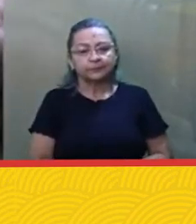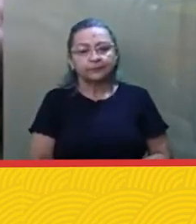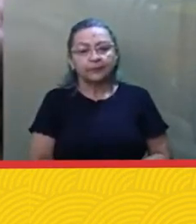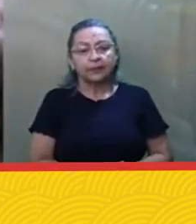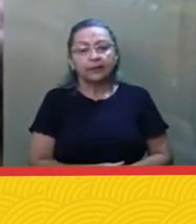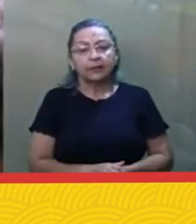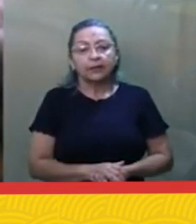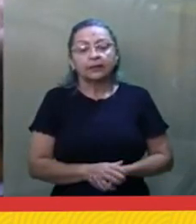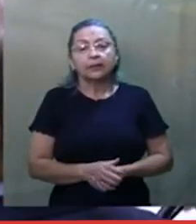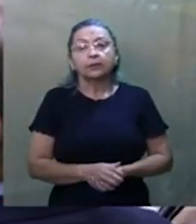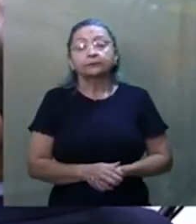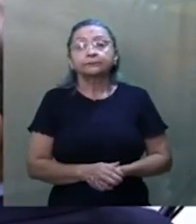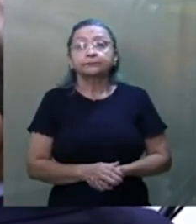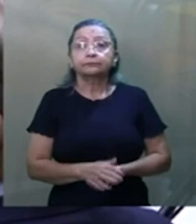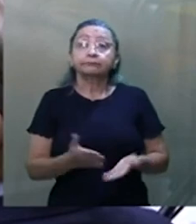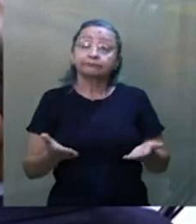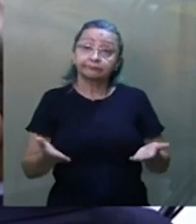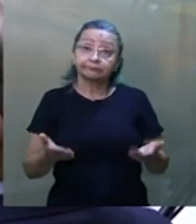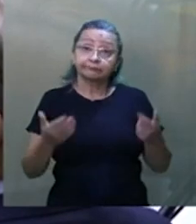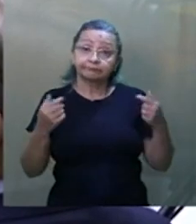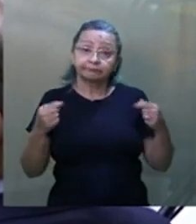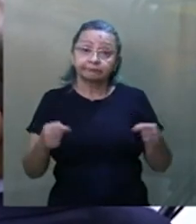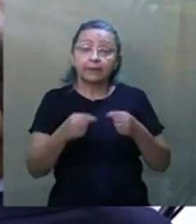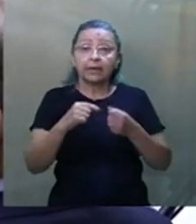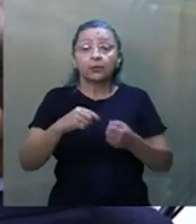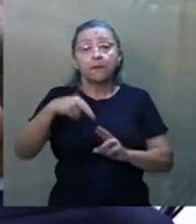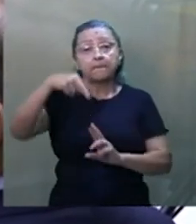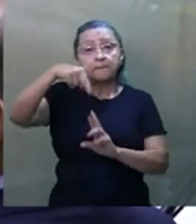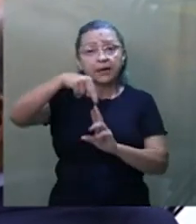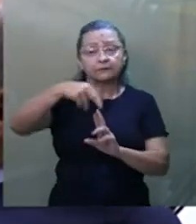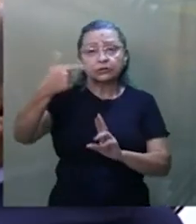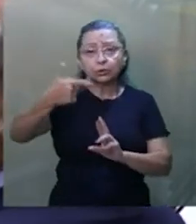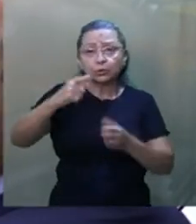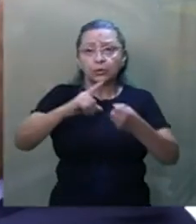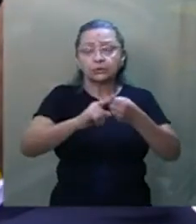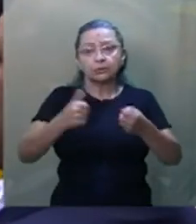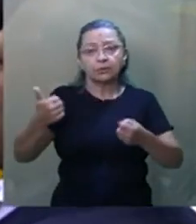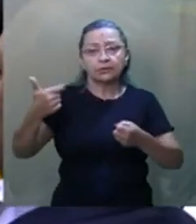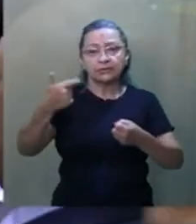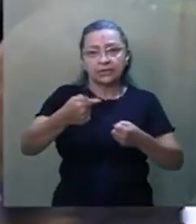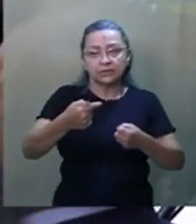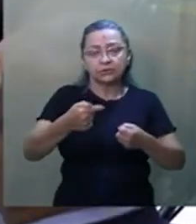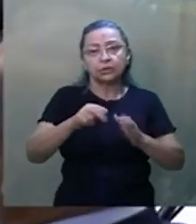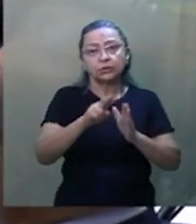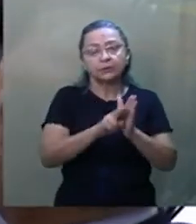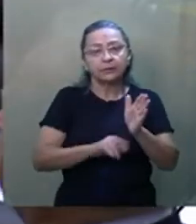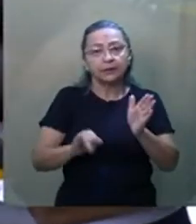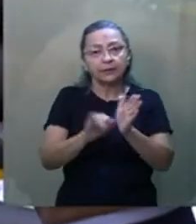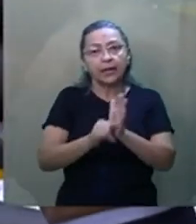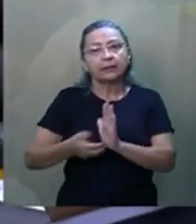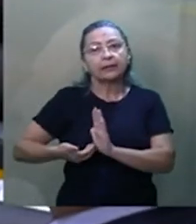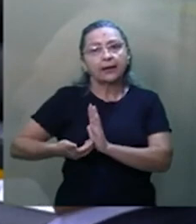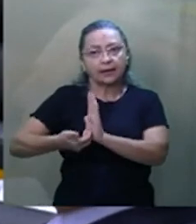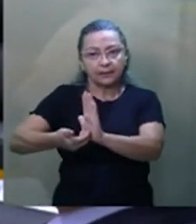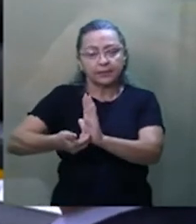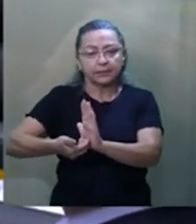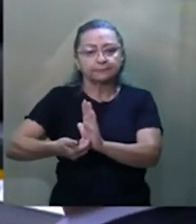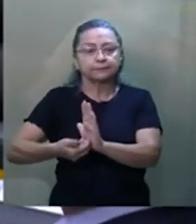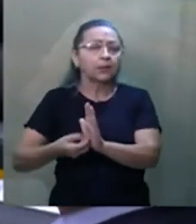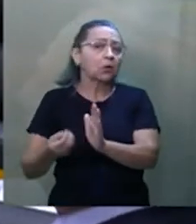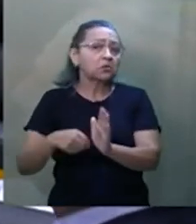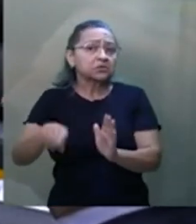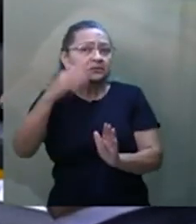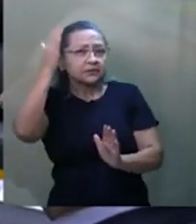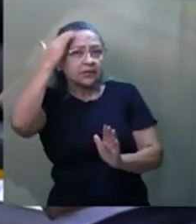Presidente, a questão de ordem é com base no parágrafo segundo do artigo 17 do Regimento Interno da Câmara dos Deputados. Como se